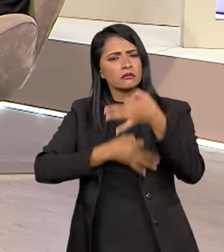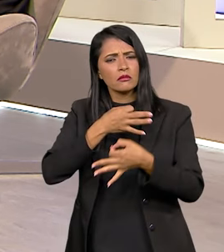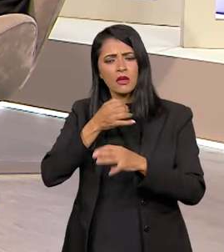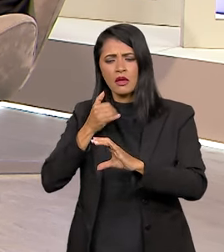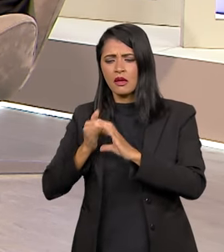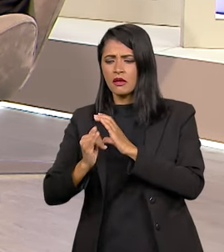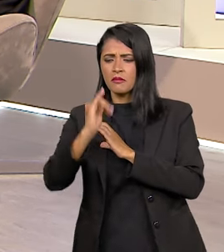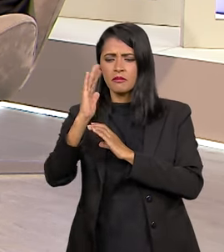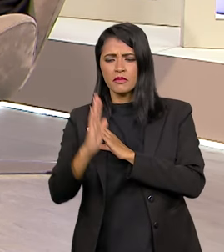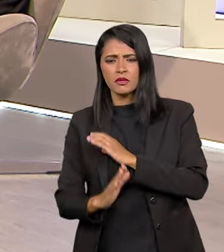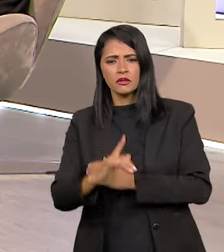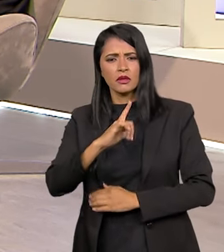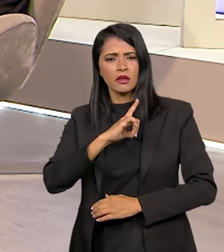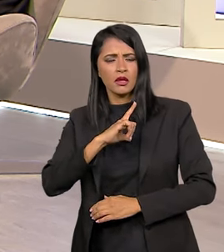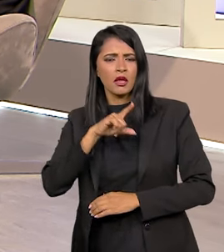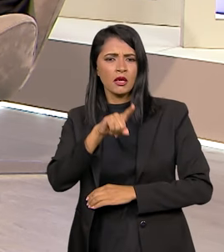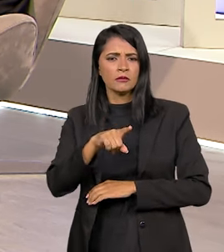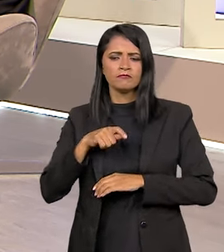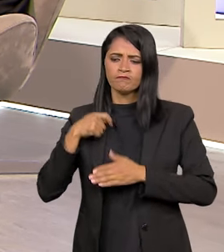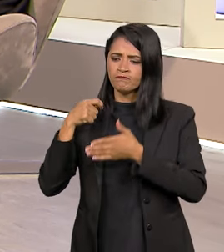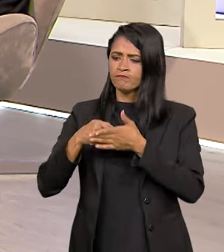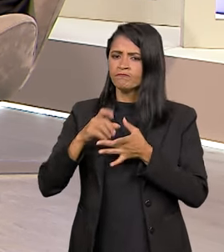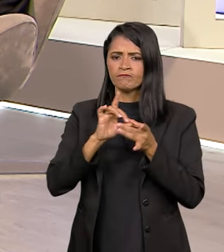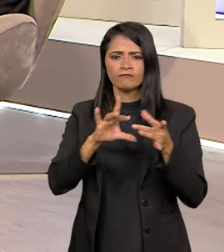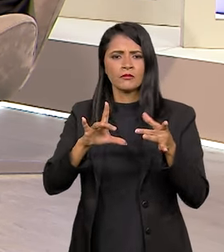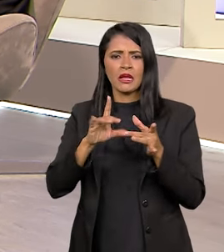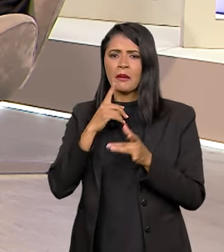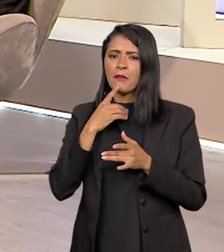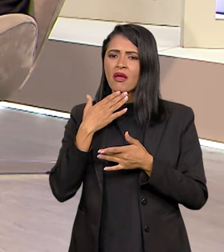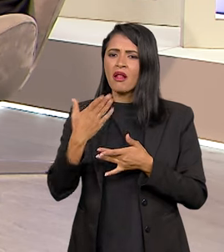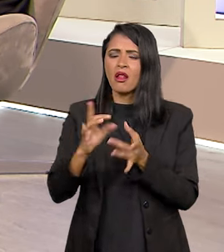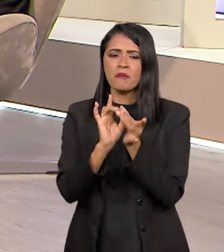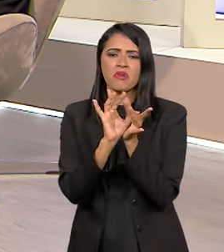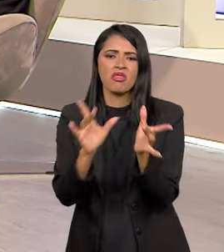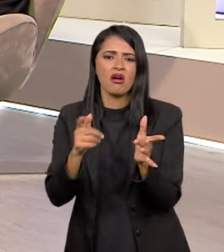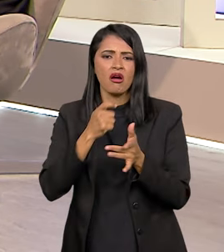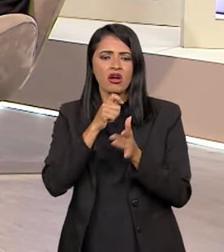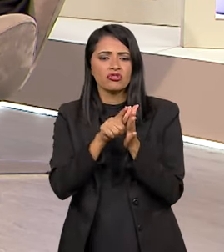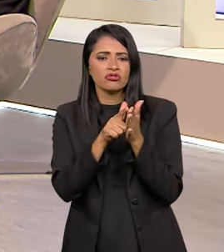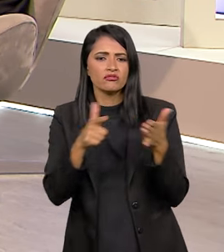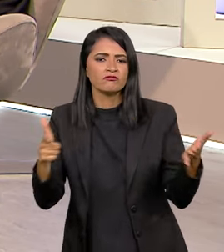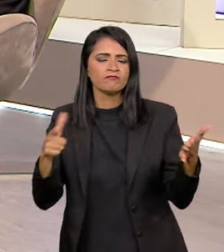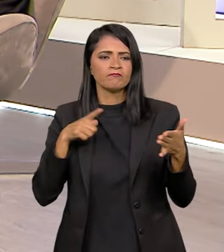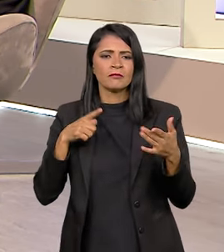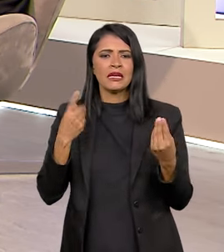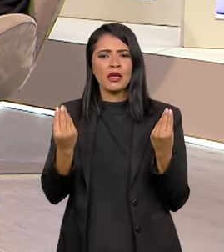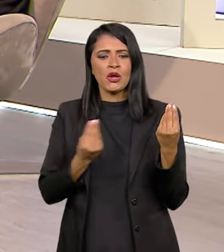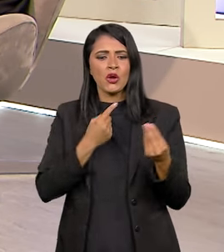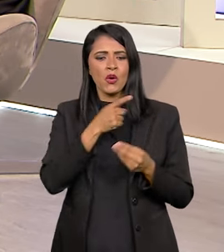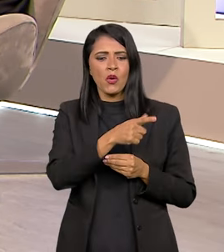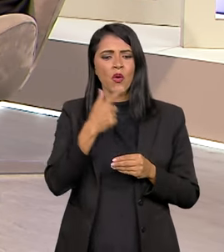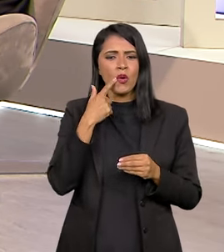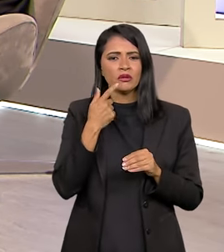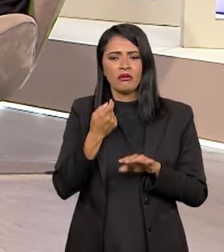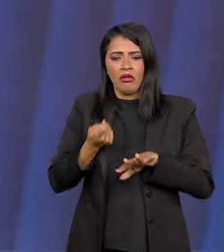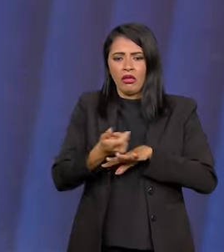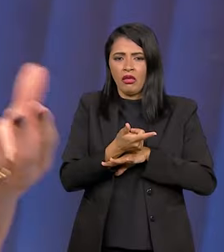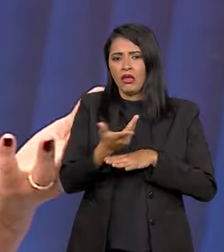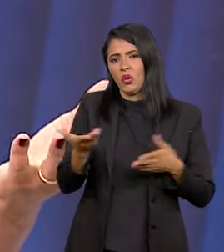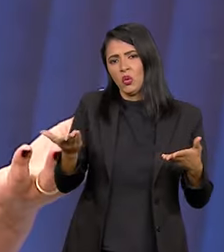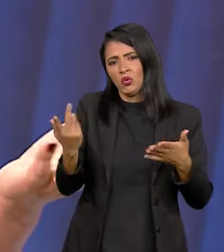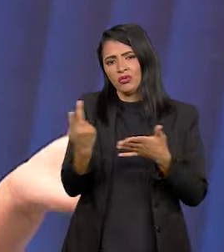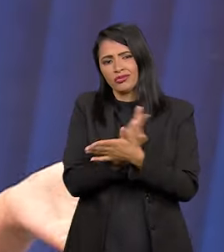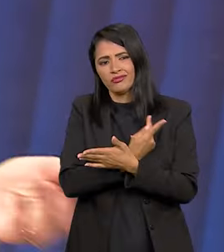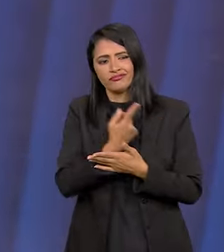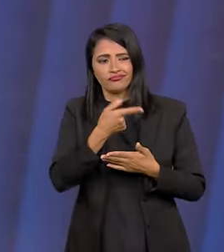o papel que o senhor acha que a EBC tem dentro da luta democrática pela liberdade de imprensa, pela contraposição à